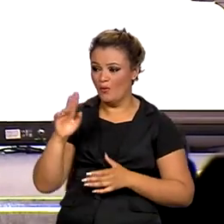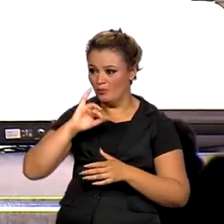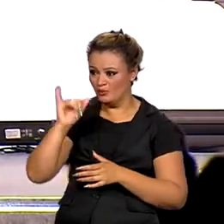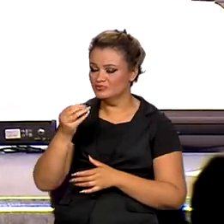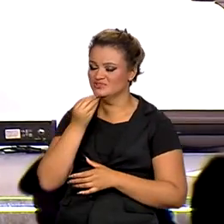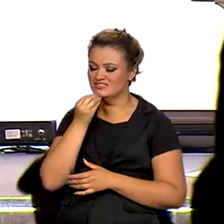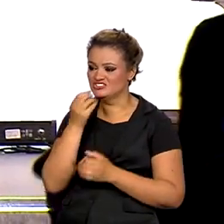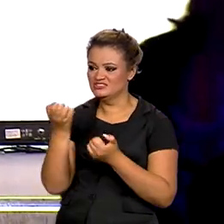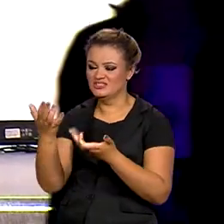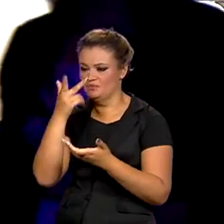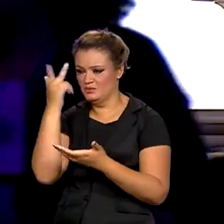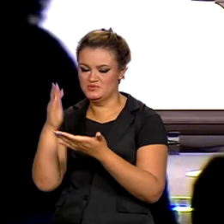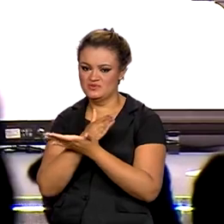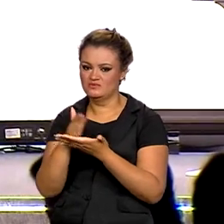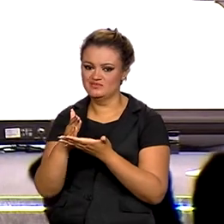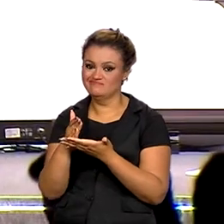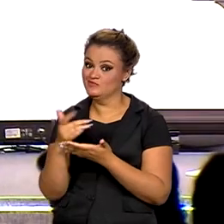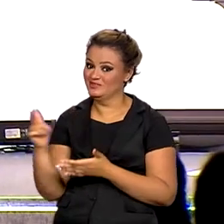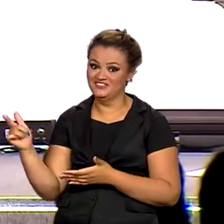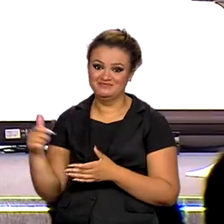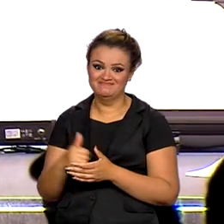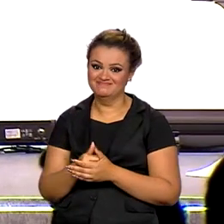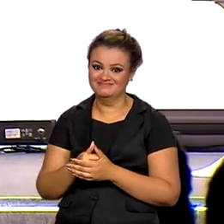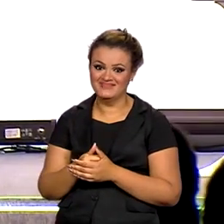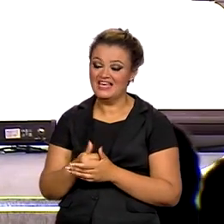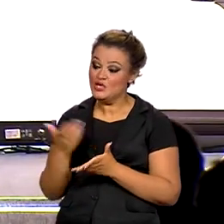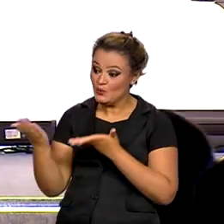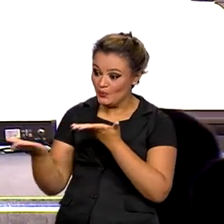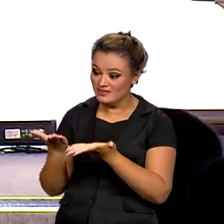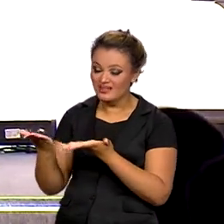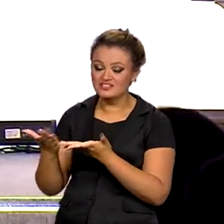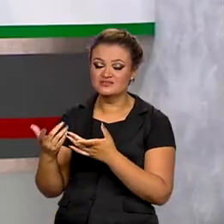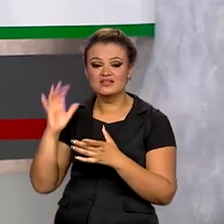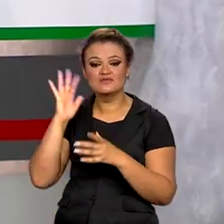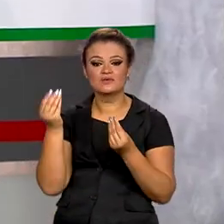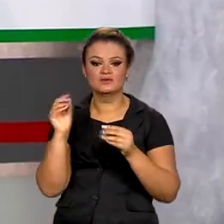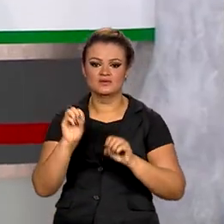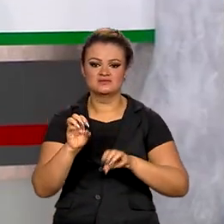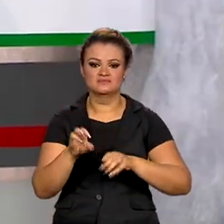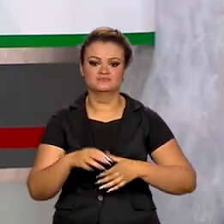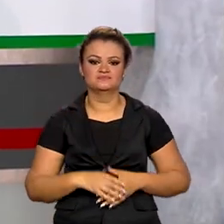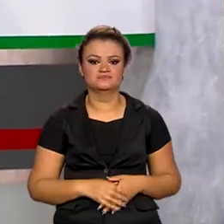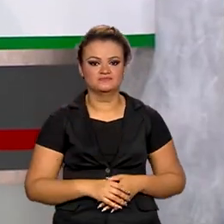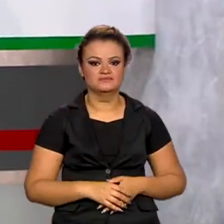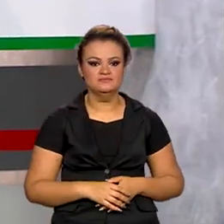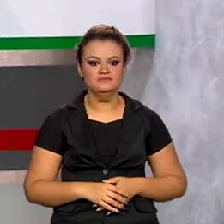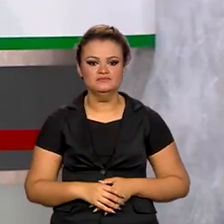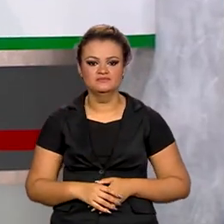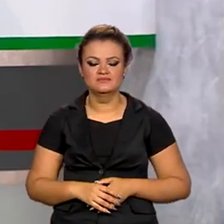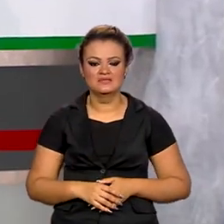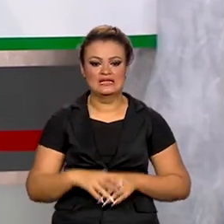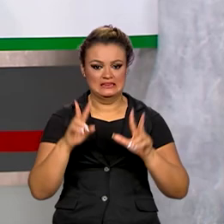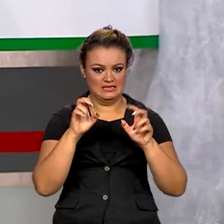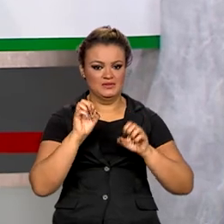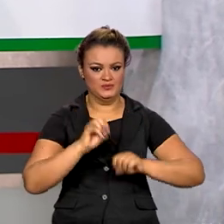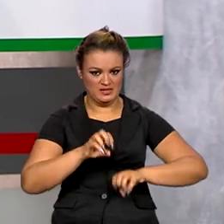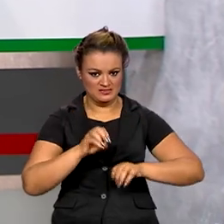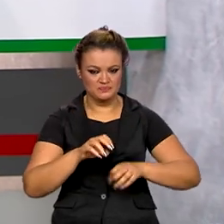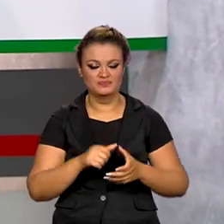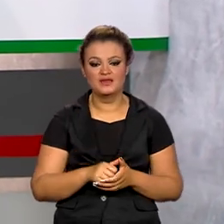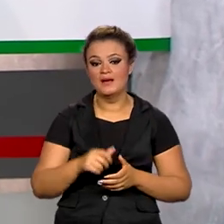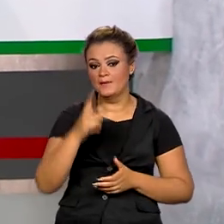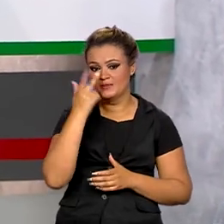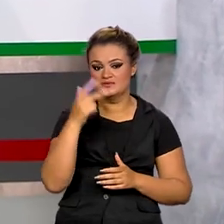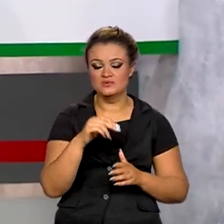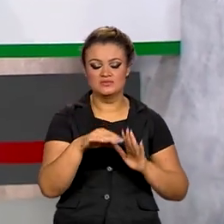e não é possível cuidar disso sem educação. E por falar em educação, os selecionados